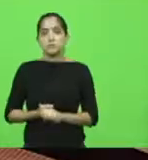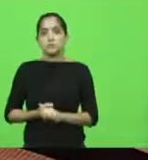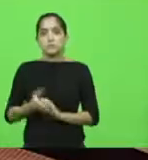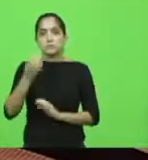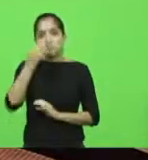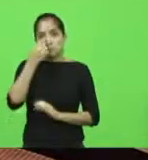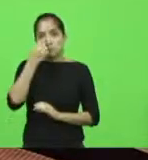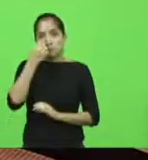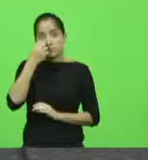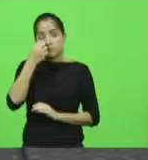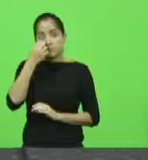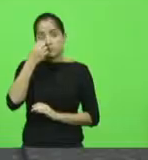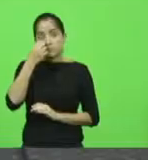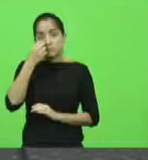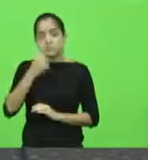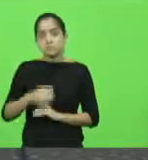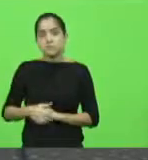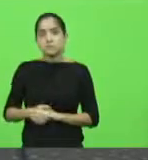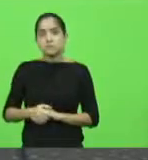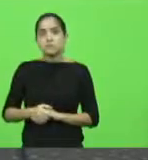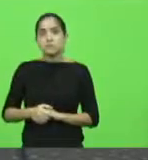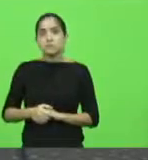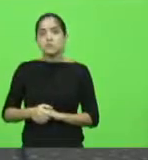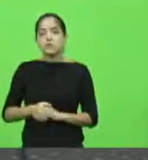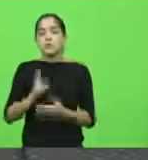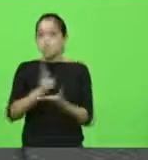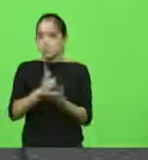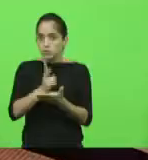restabelecendo a plenitude do mandato parlamentar.